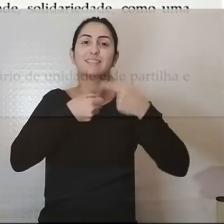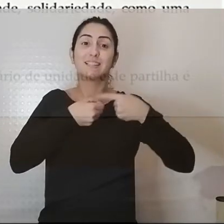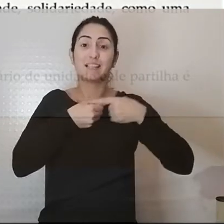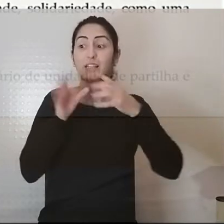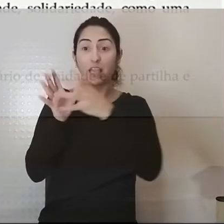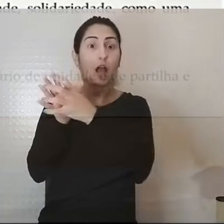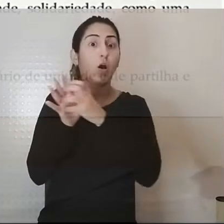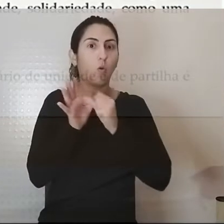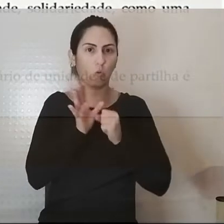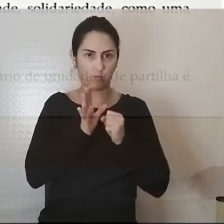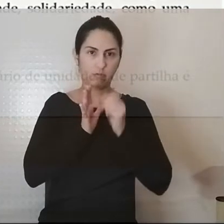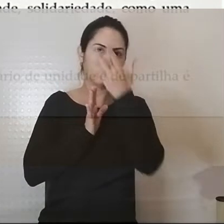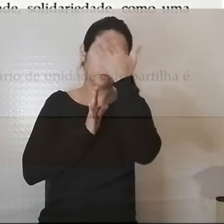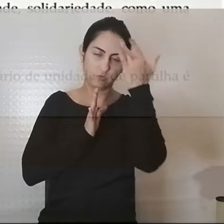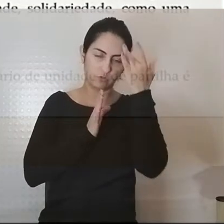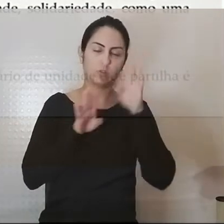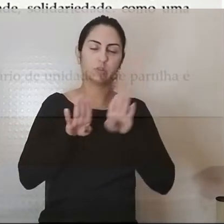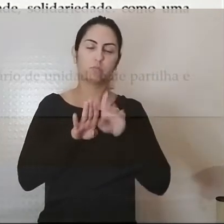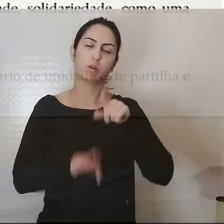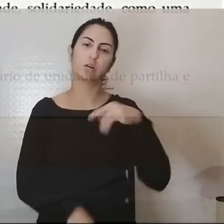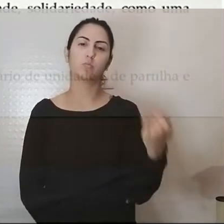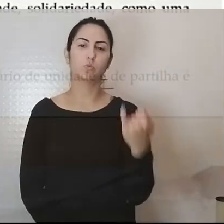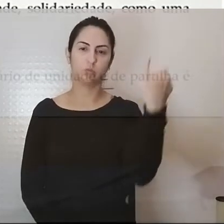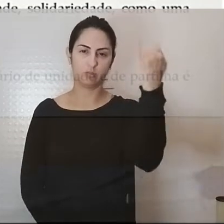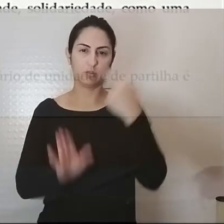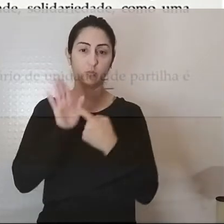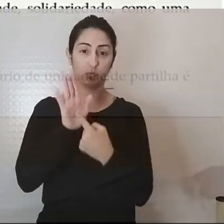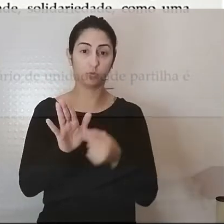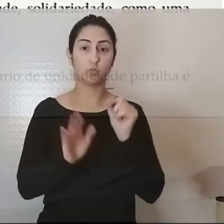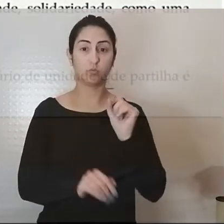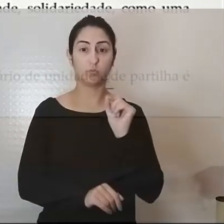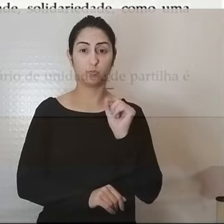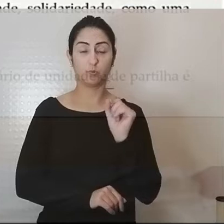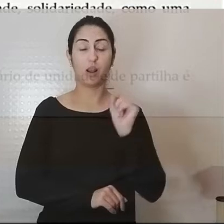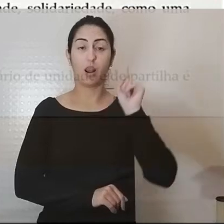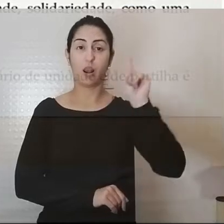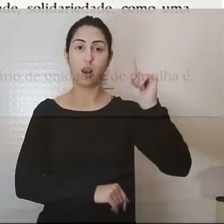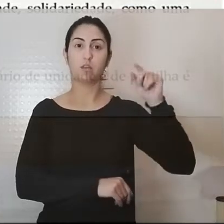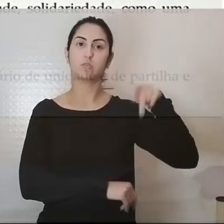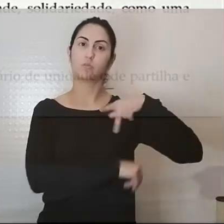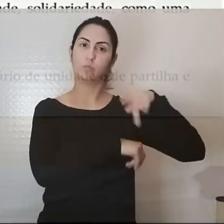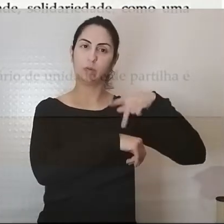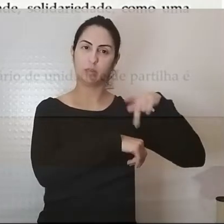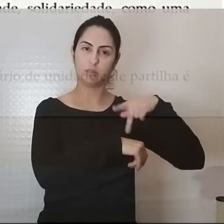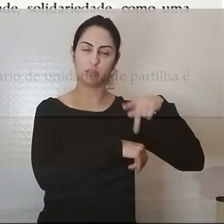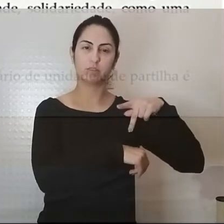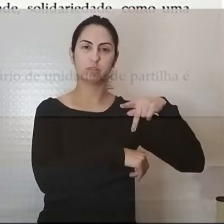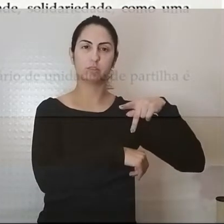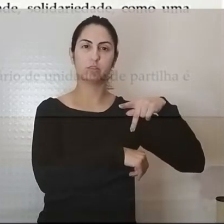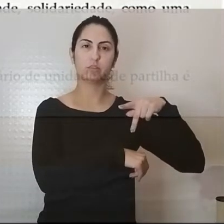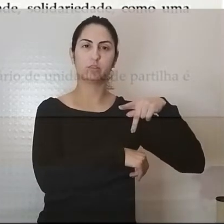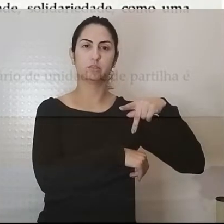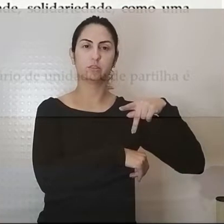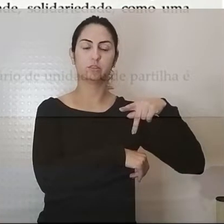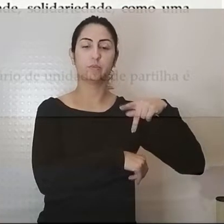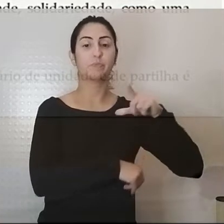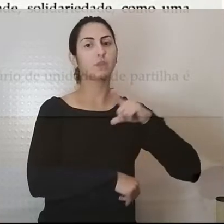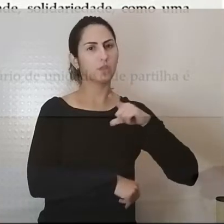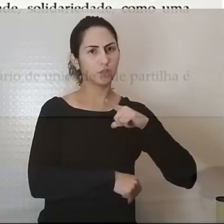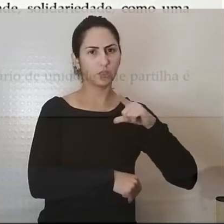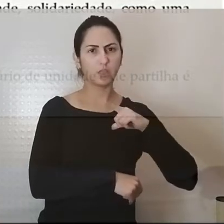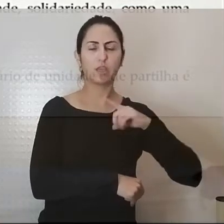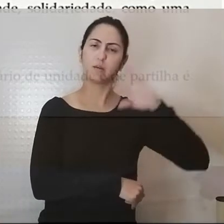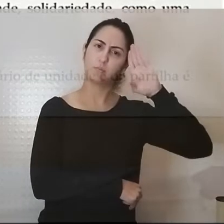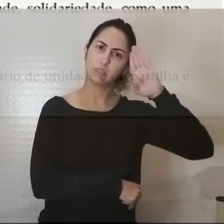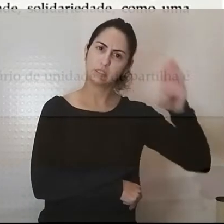importante salientar que na constituição da República de Moçambique estão estabelecidos princípios